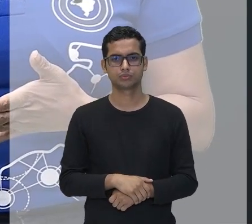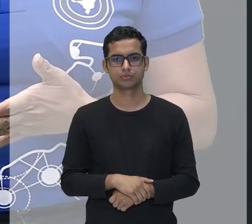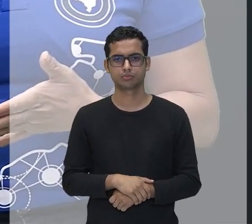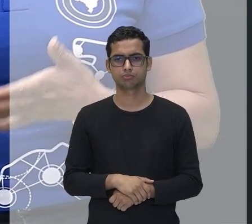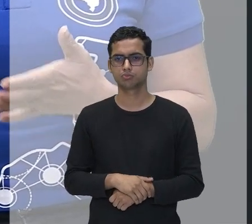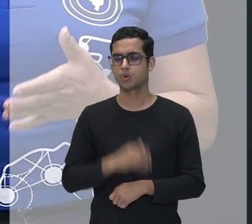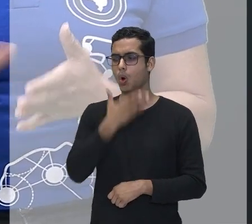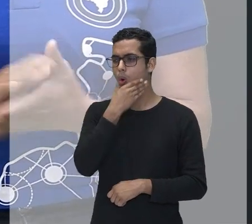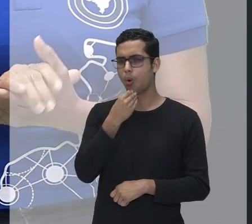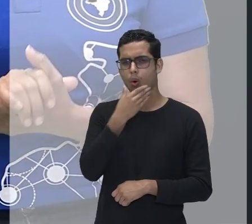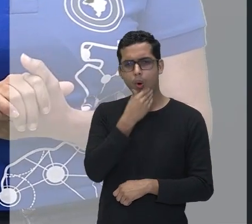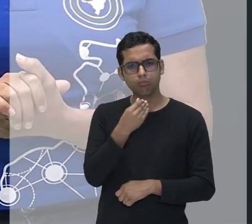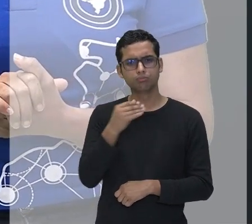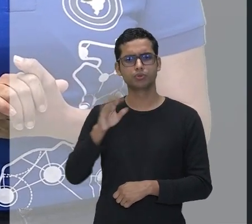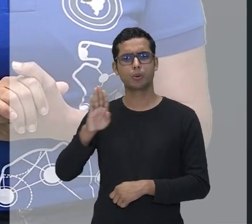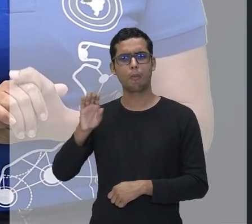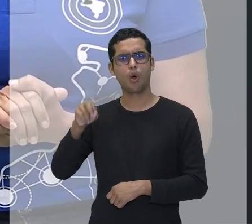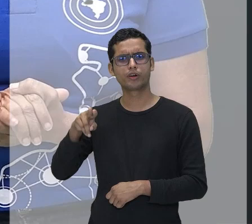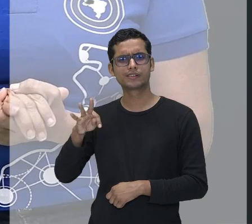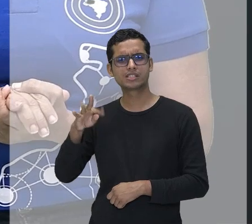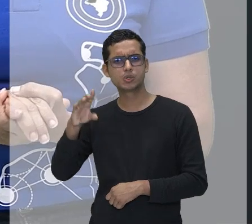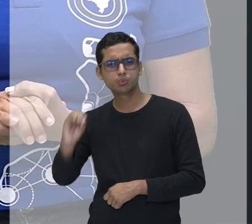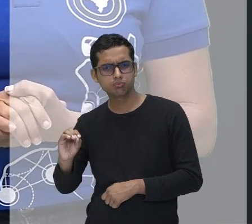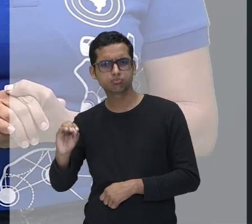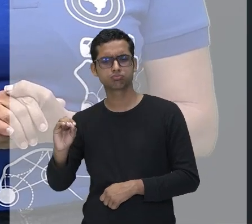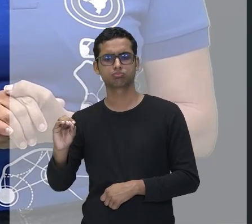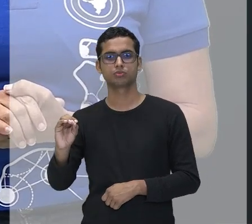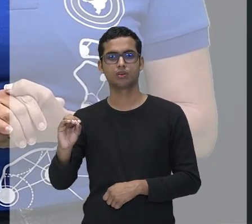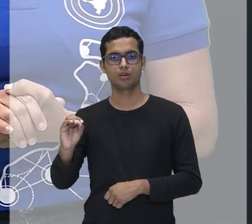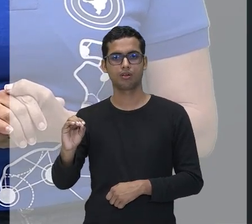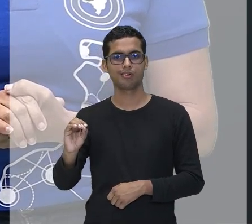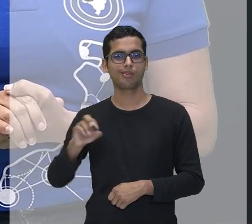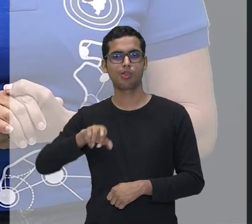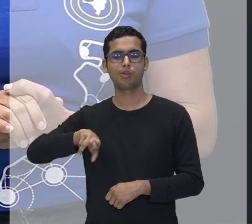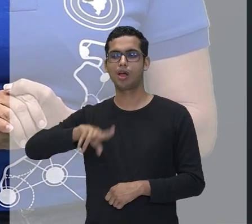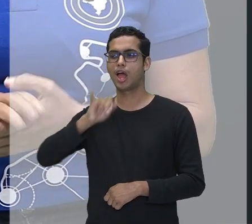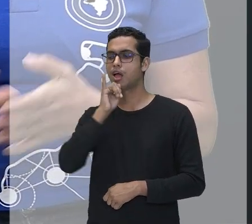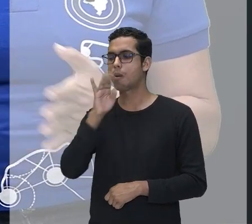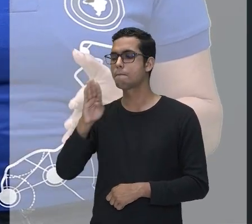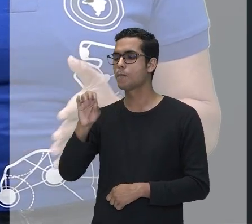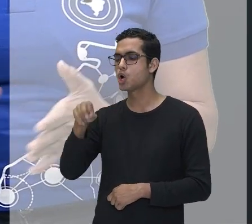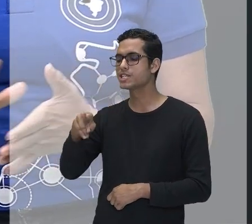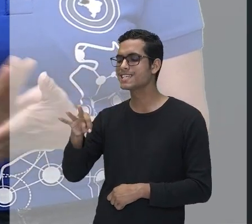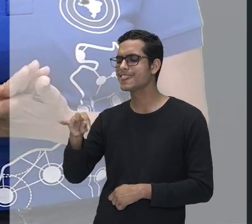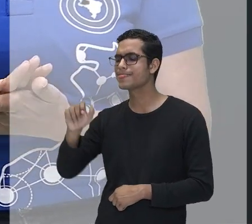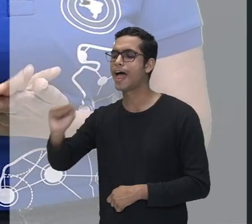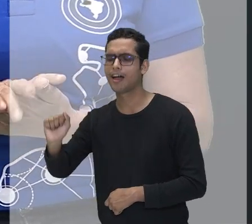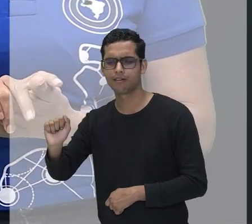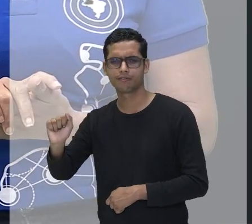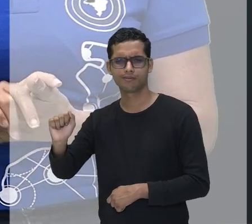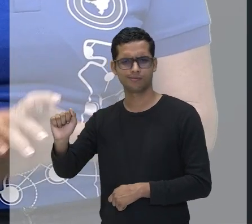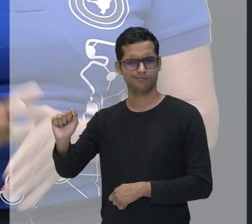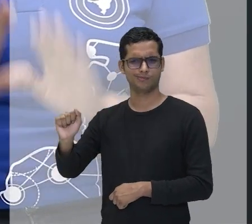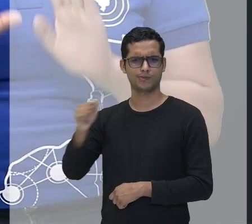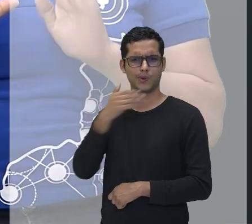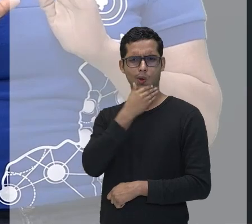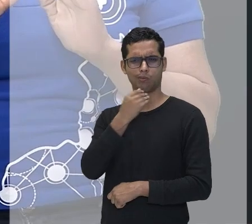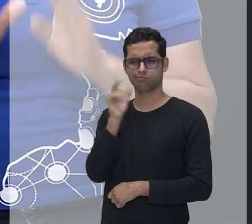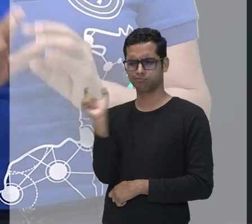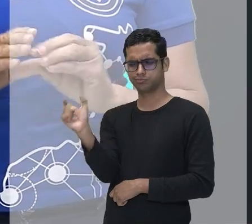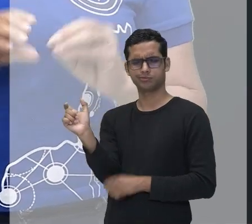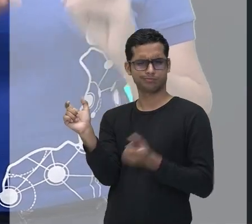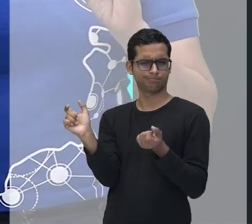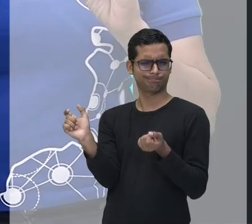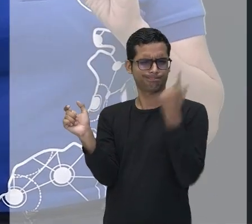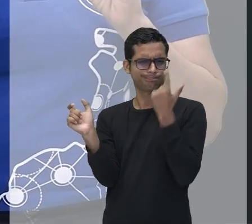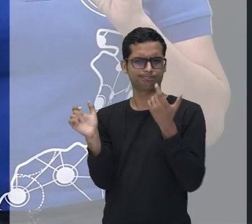bonito. A gente não vai dizer, esse homem é bonita. Ninguém vê, ninguém vem falando assim. Então,